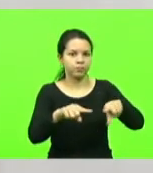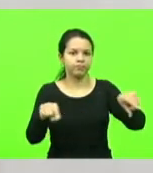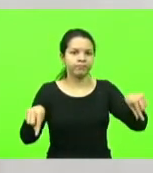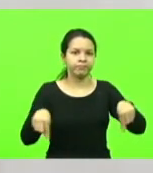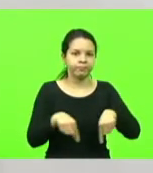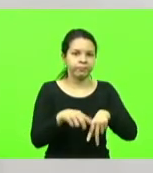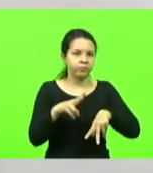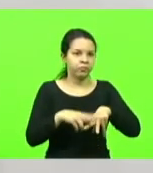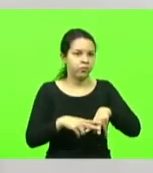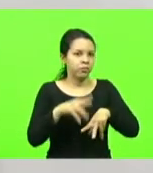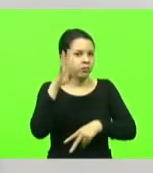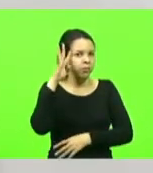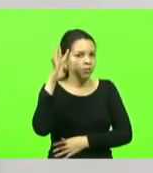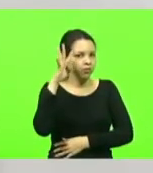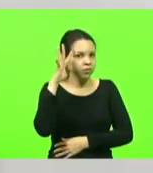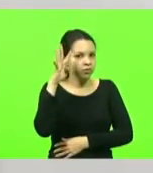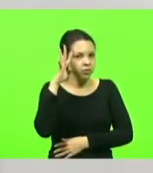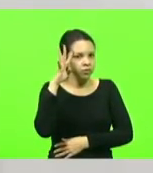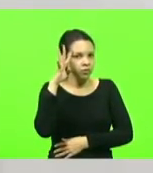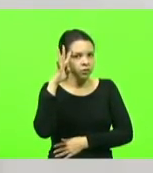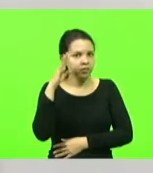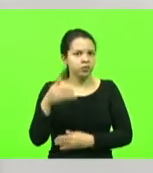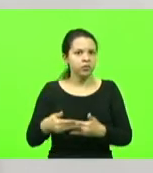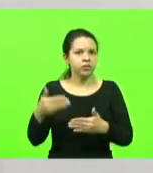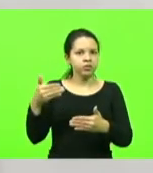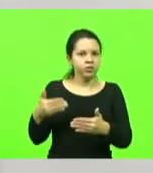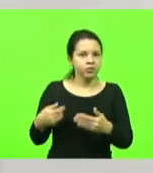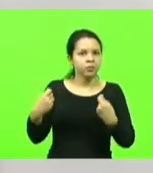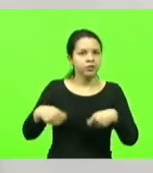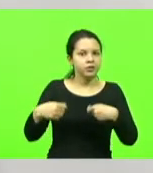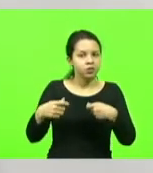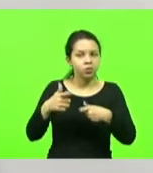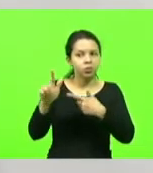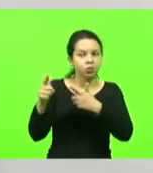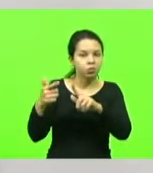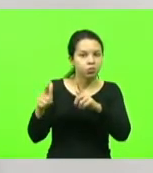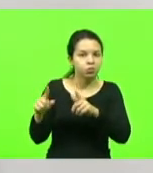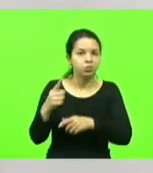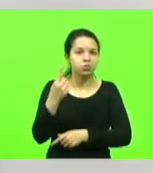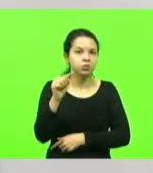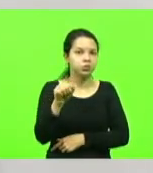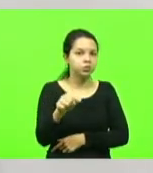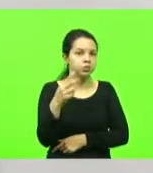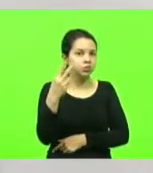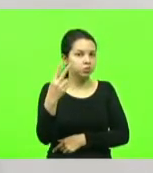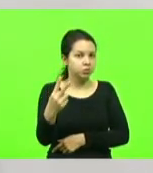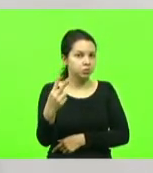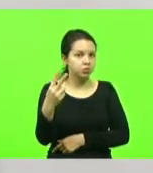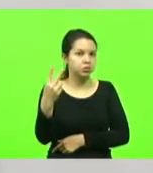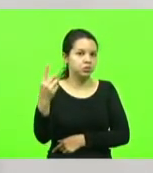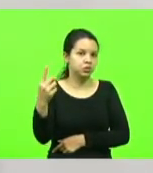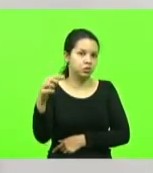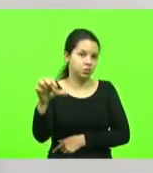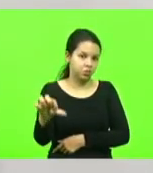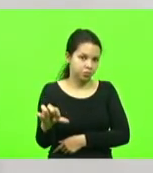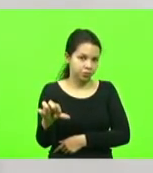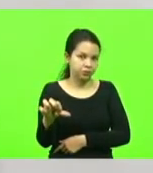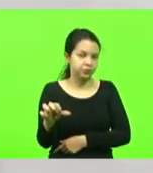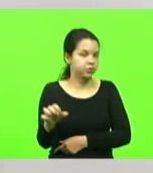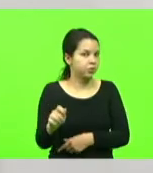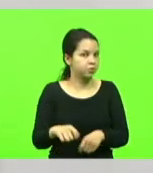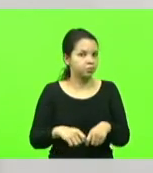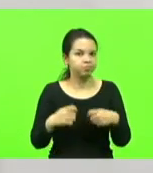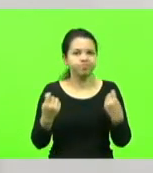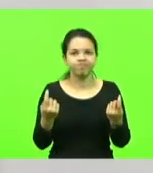Aí você imagina o precedente agora ter que também fazer isso com os outros 1.219. Isso é um absurdo.